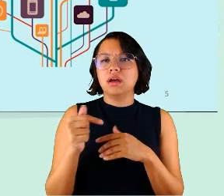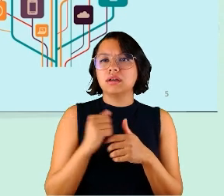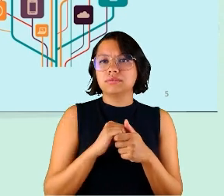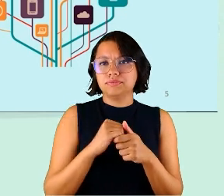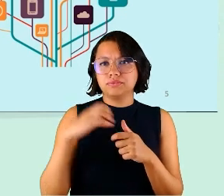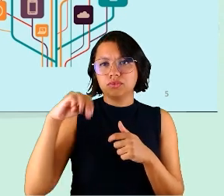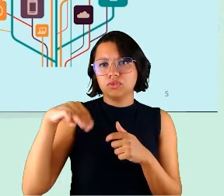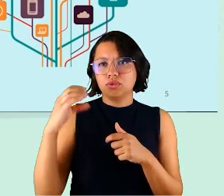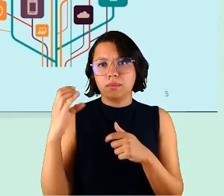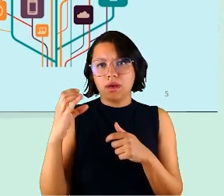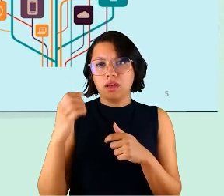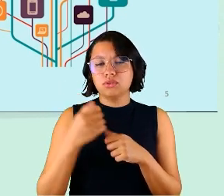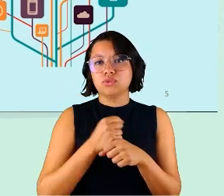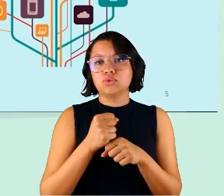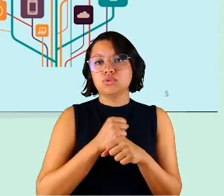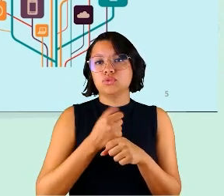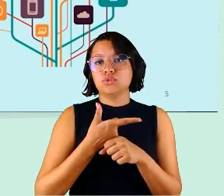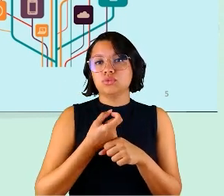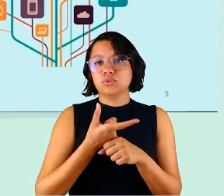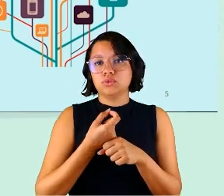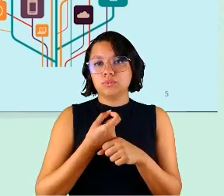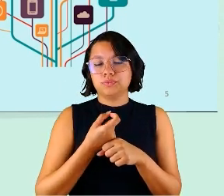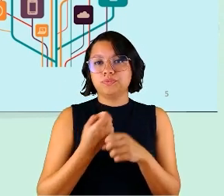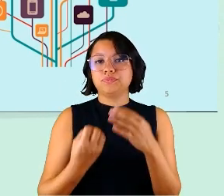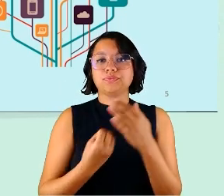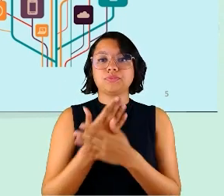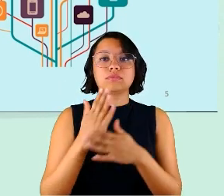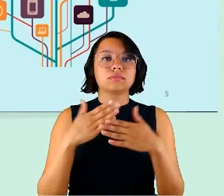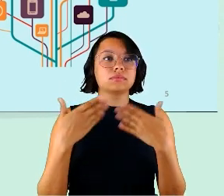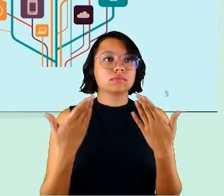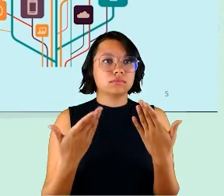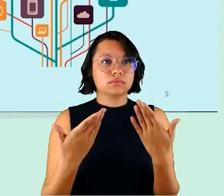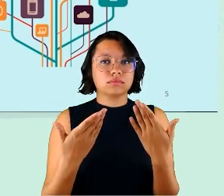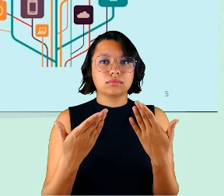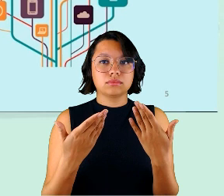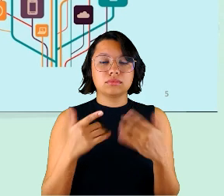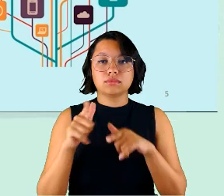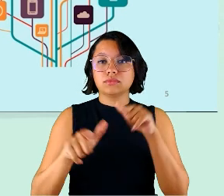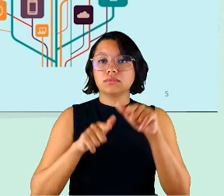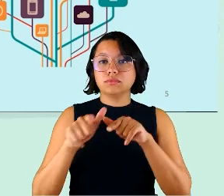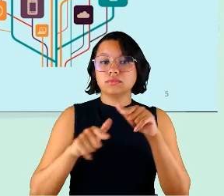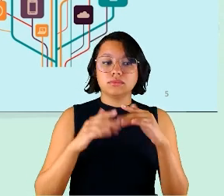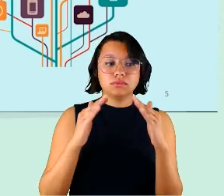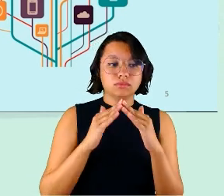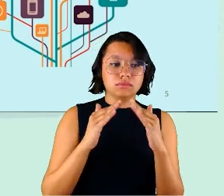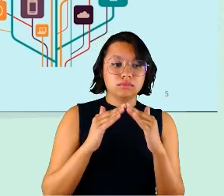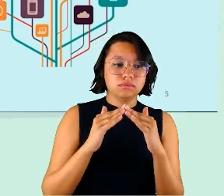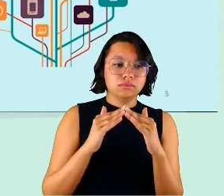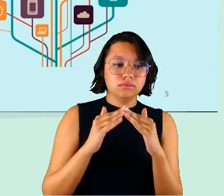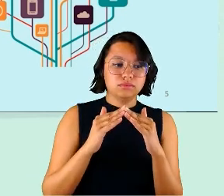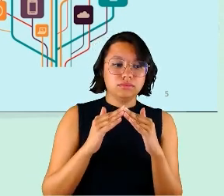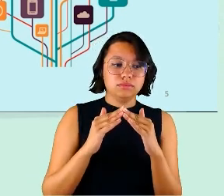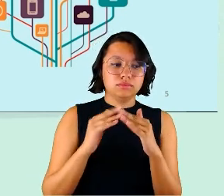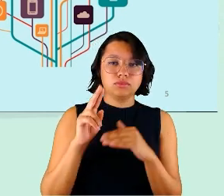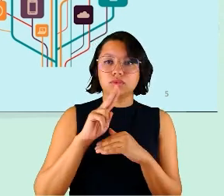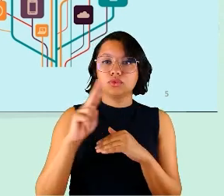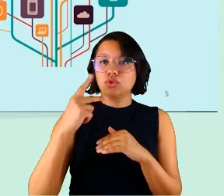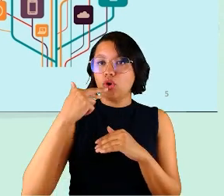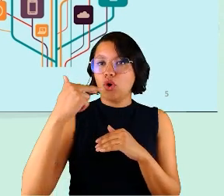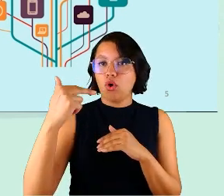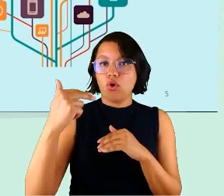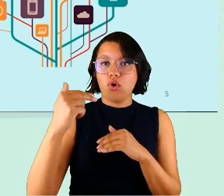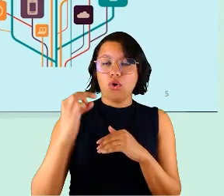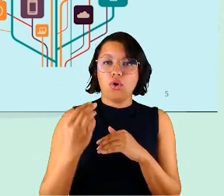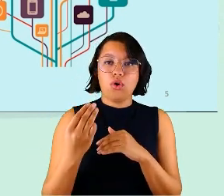de março de 2020, surge, então, o work from home, inclusive, esse é o termo